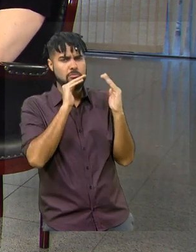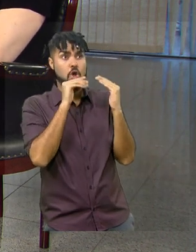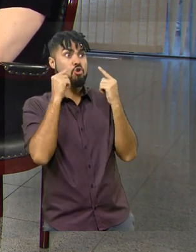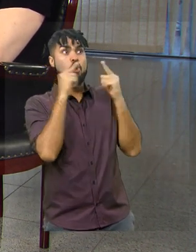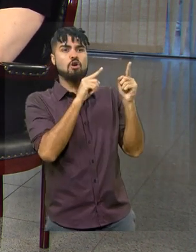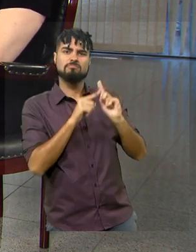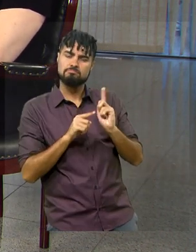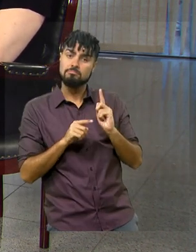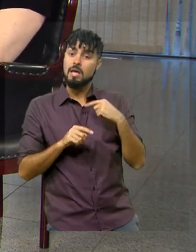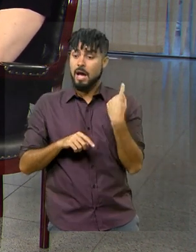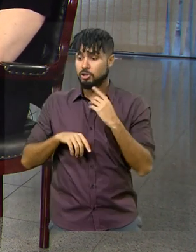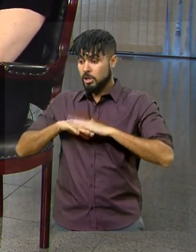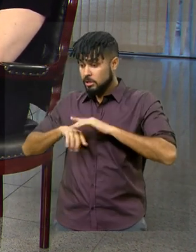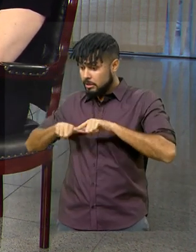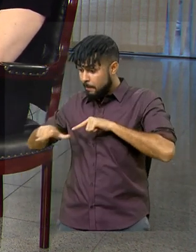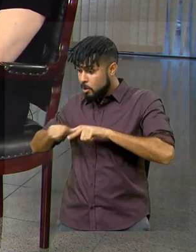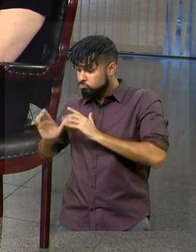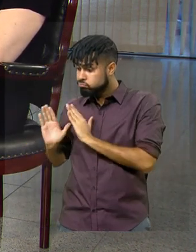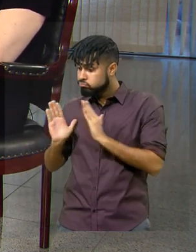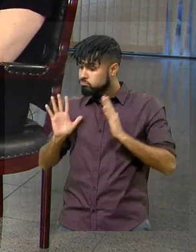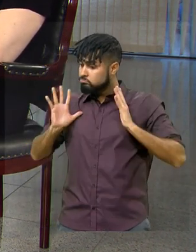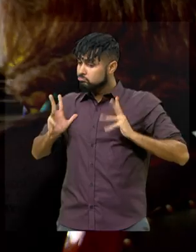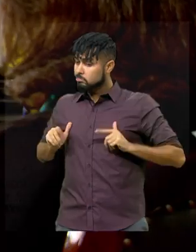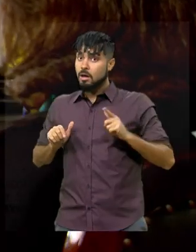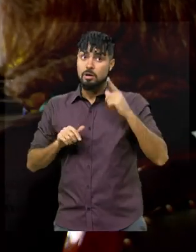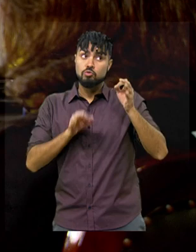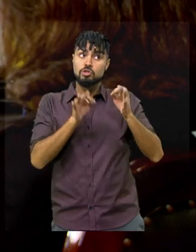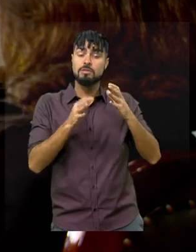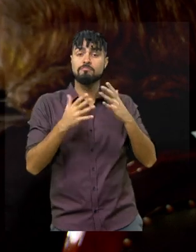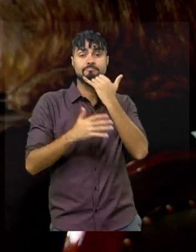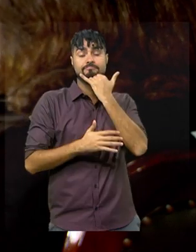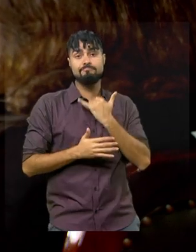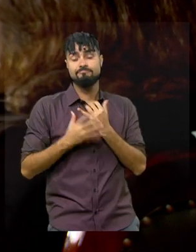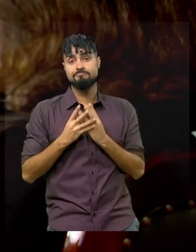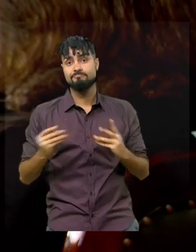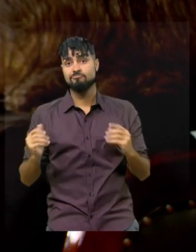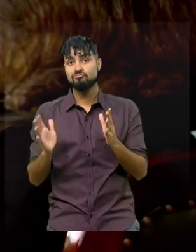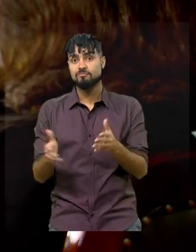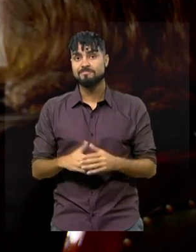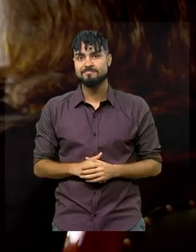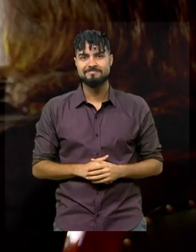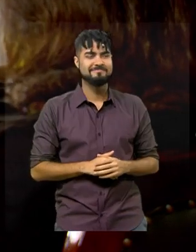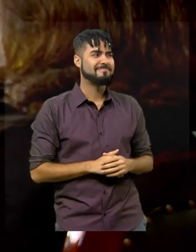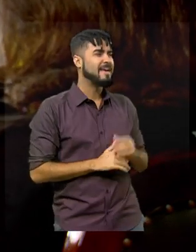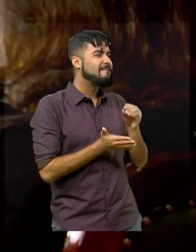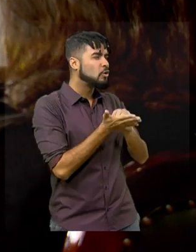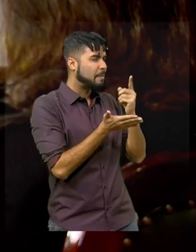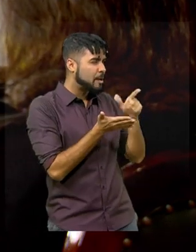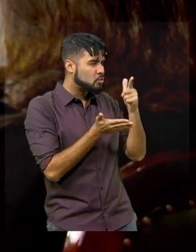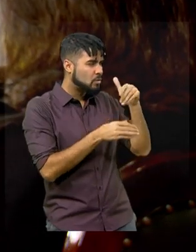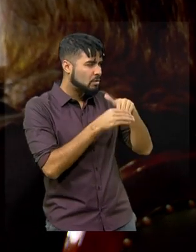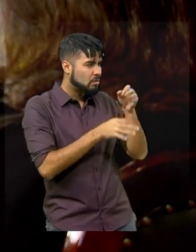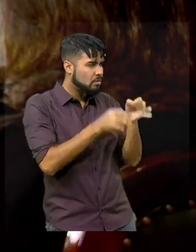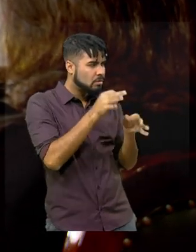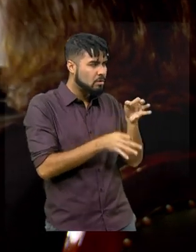conduta. Tanto é verdade que a Justiça já nos absolveu. Só falta última instância agora, em relação a isso. Ela